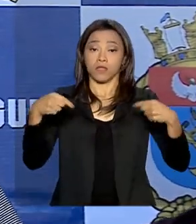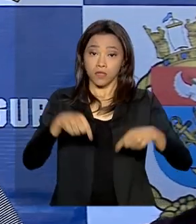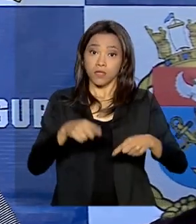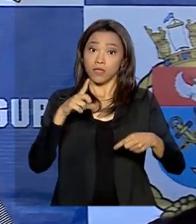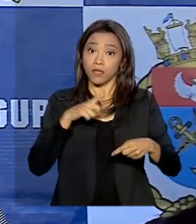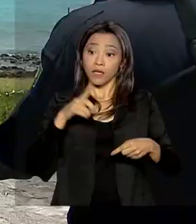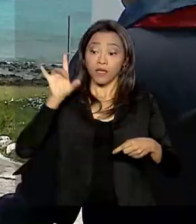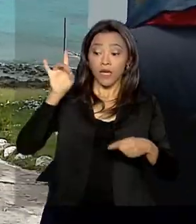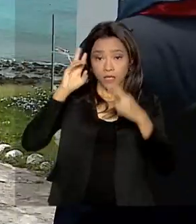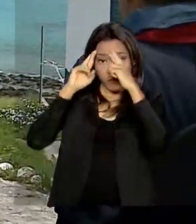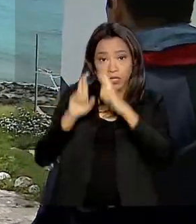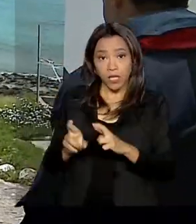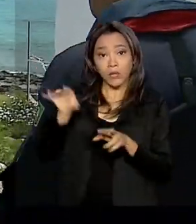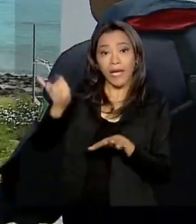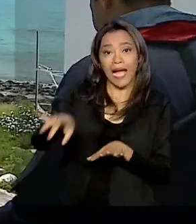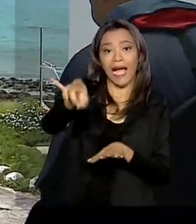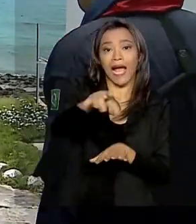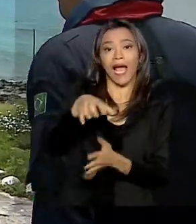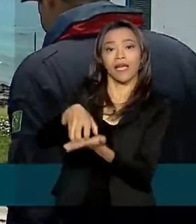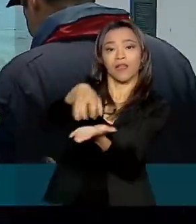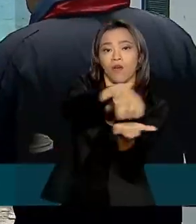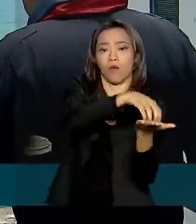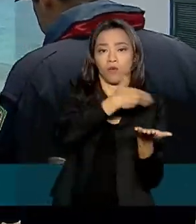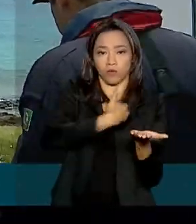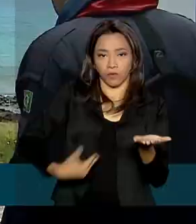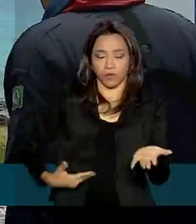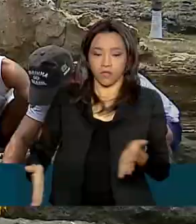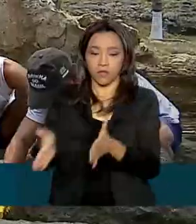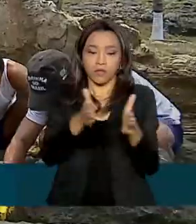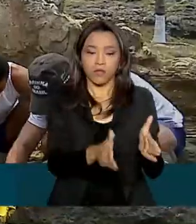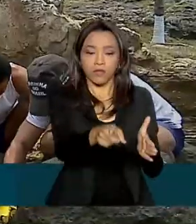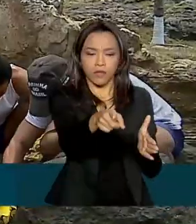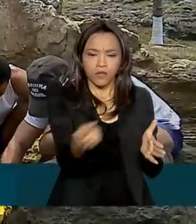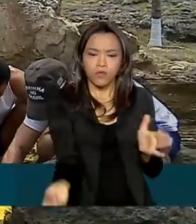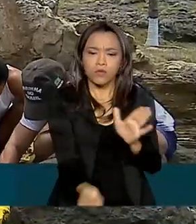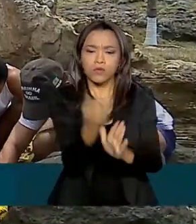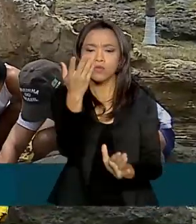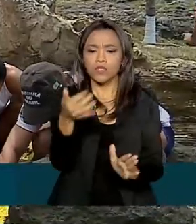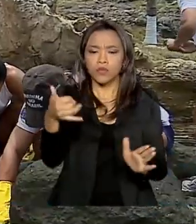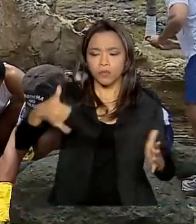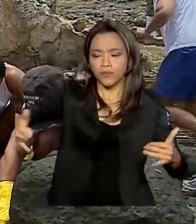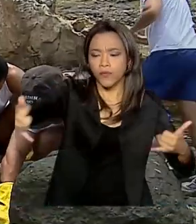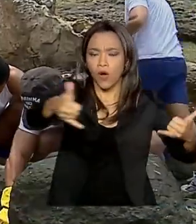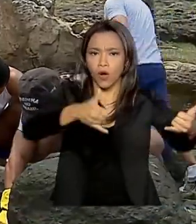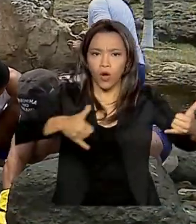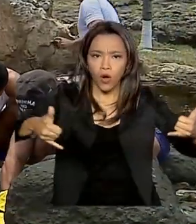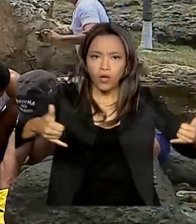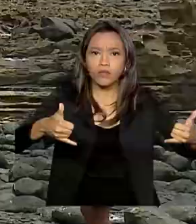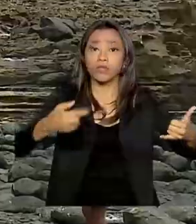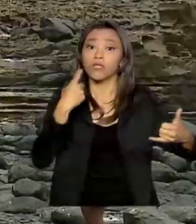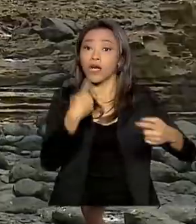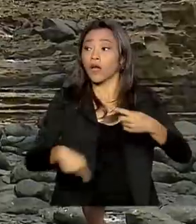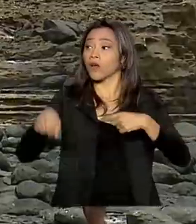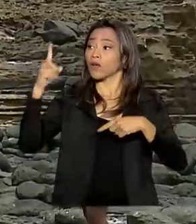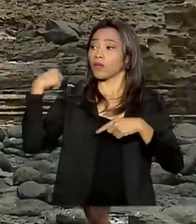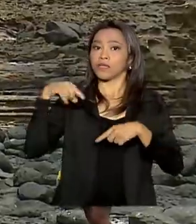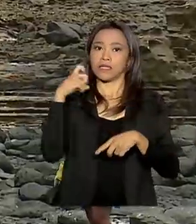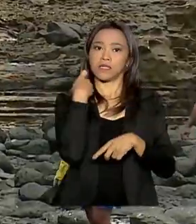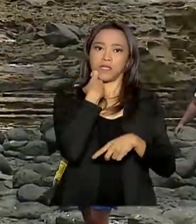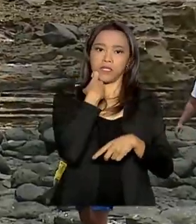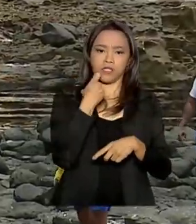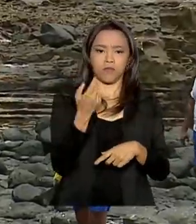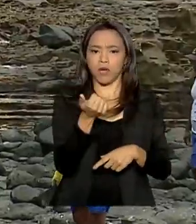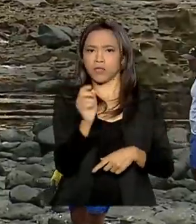tem cada órgão. As primeiras manchas de óleo começaram a aparecer no arquipélago na última sexta-feira, mas não há